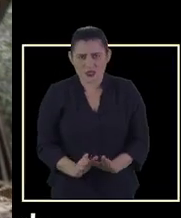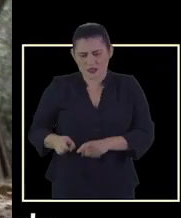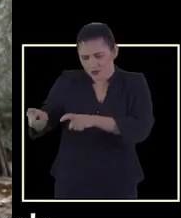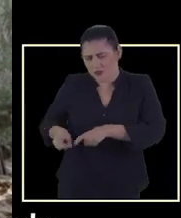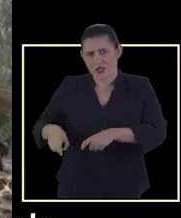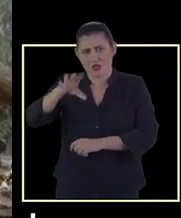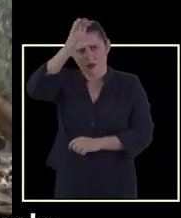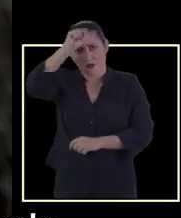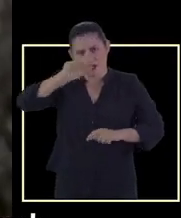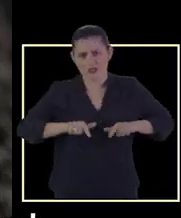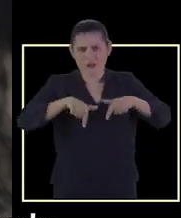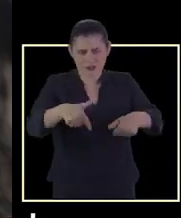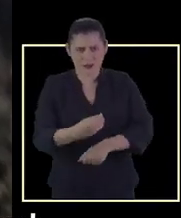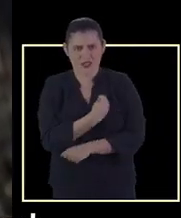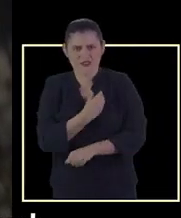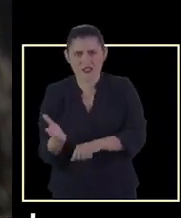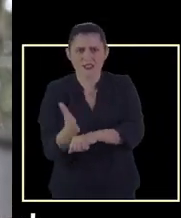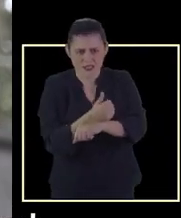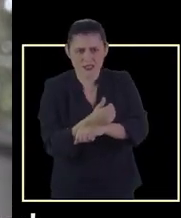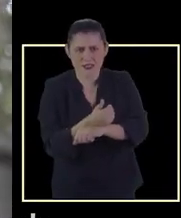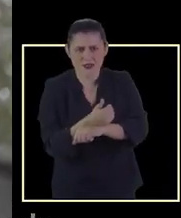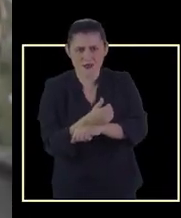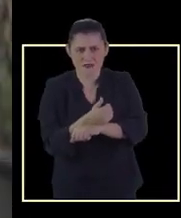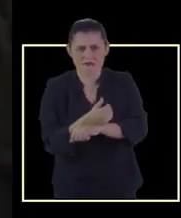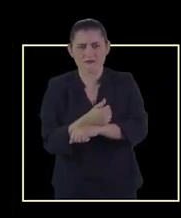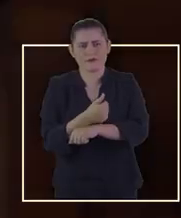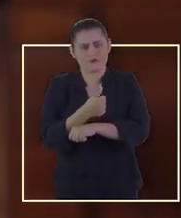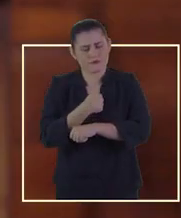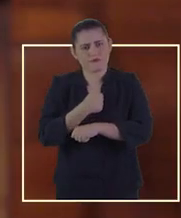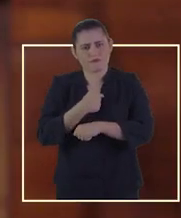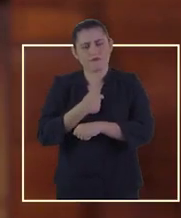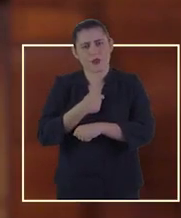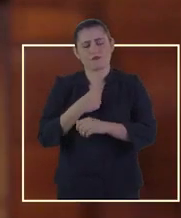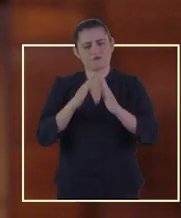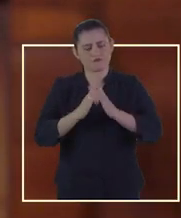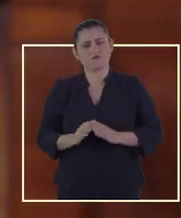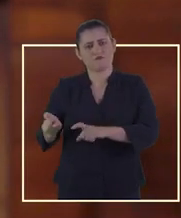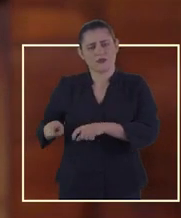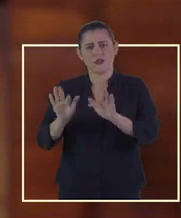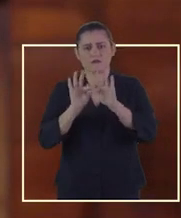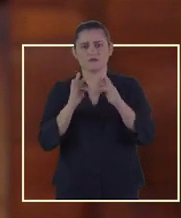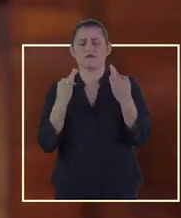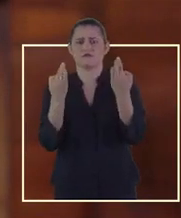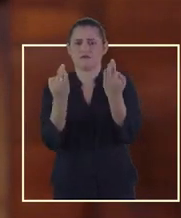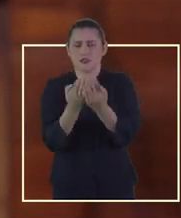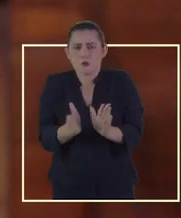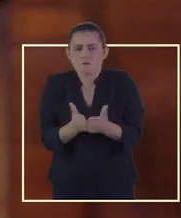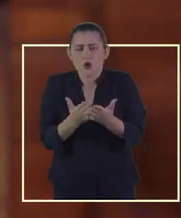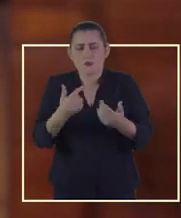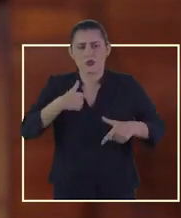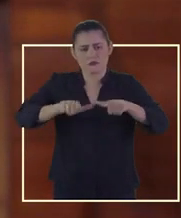Inaquinas do Seringal aprende a lutar pela vida desde cedo. Eu venho do Seringal, eu venho de uma família pobre.